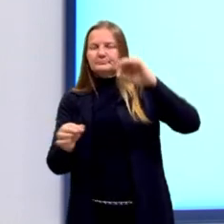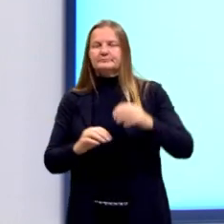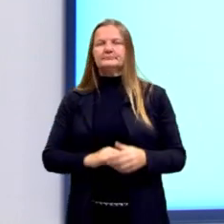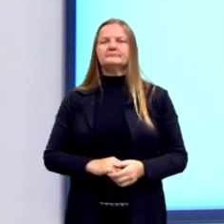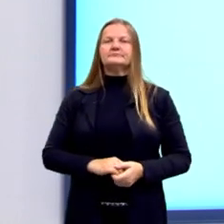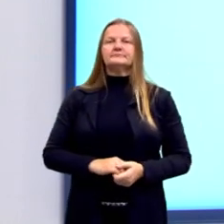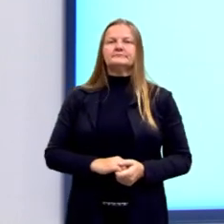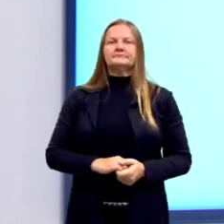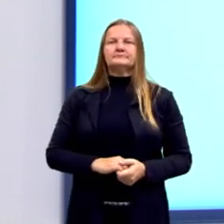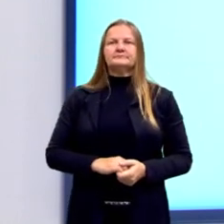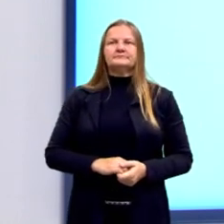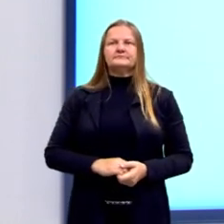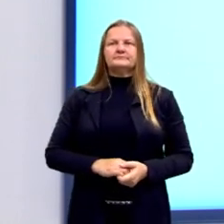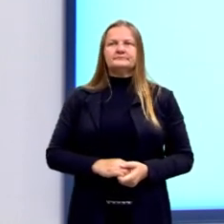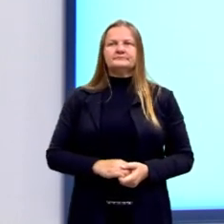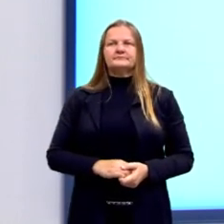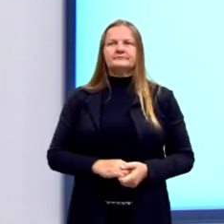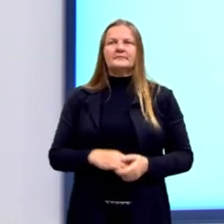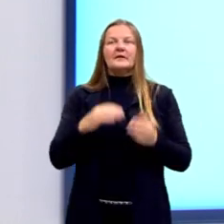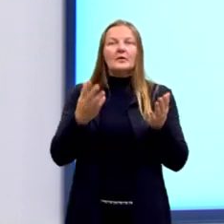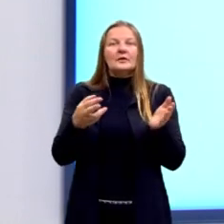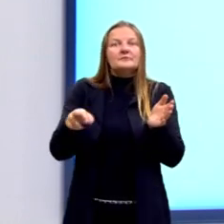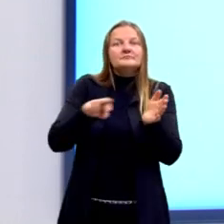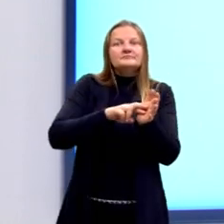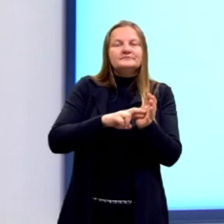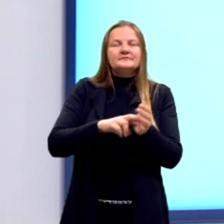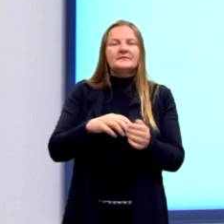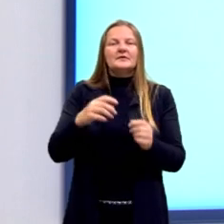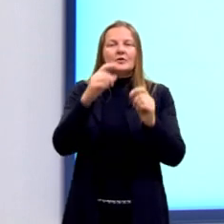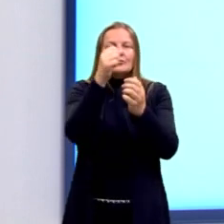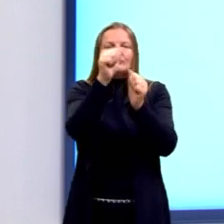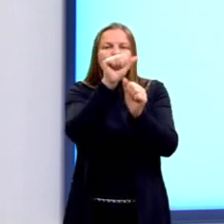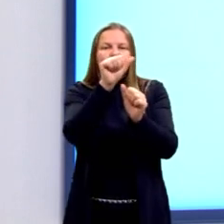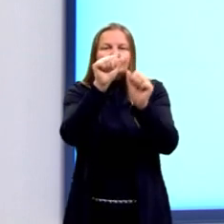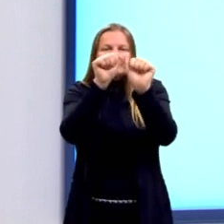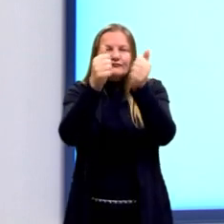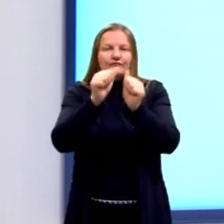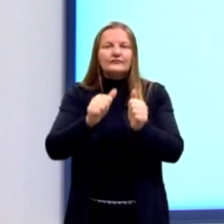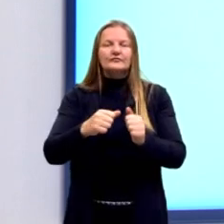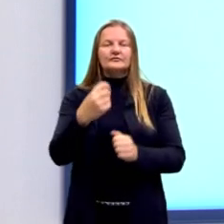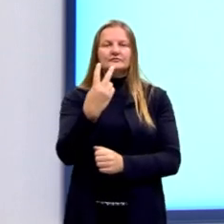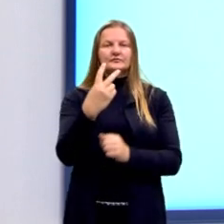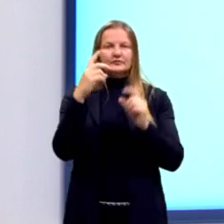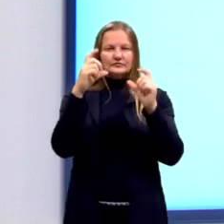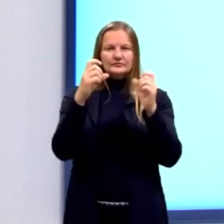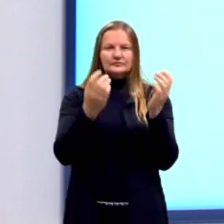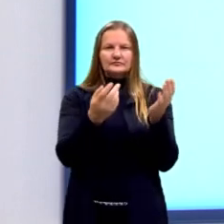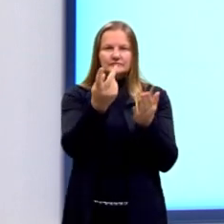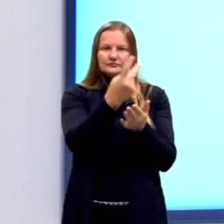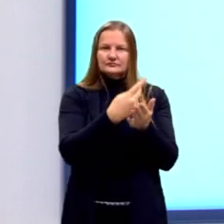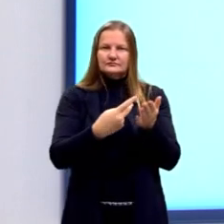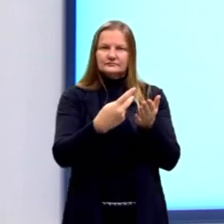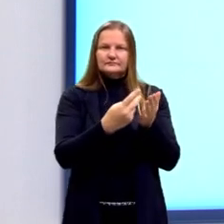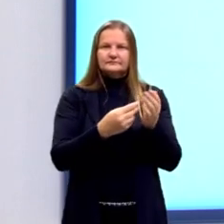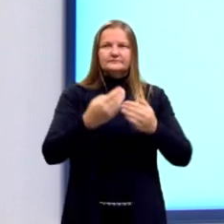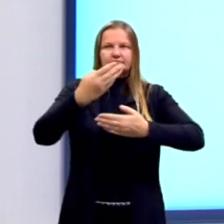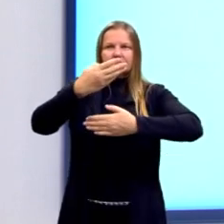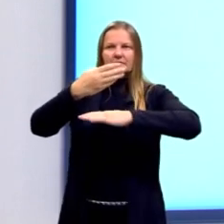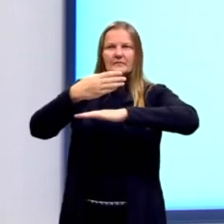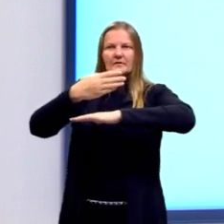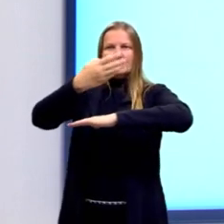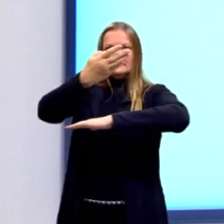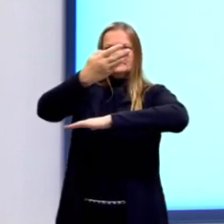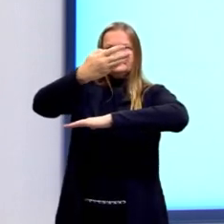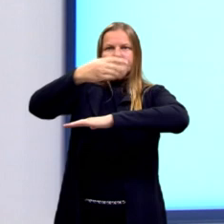Então, aqui agora, eu resgatei a nossa figura 2, porque foi feita, então, essa dobradura. O